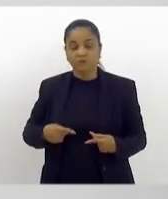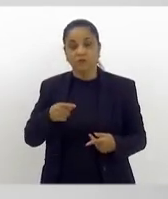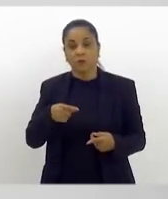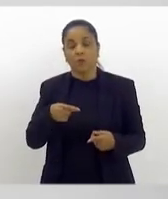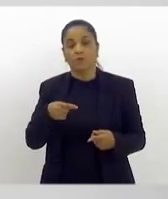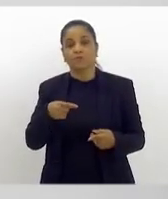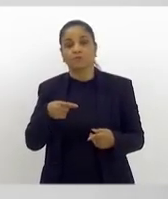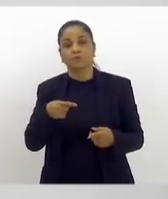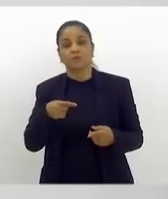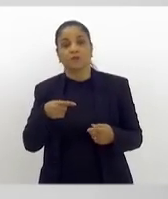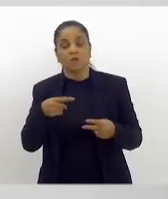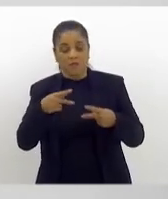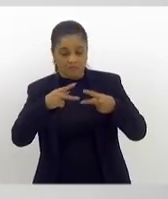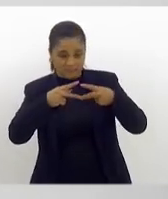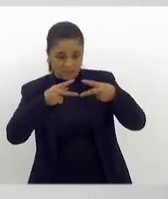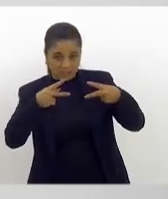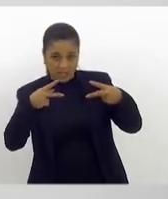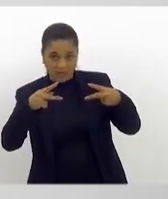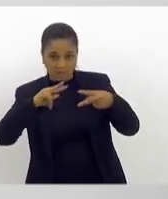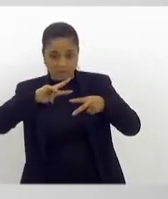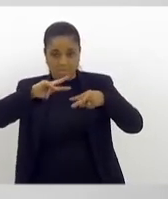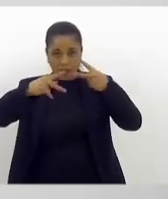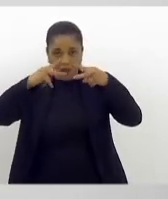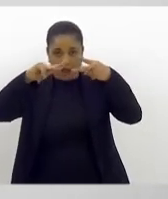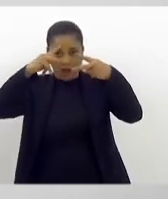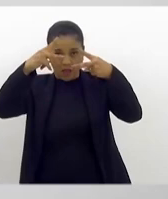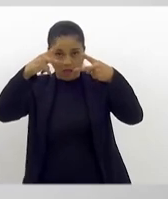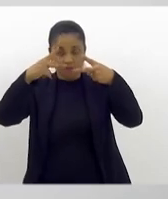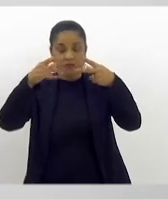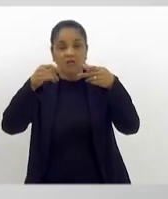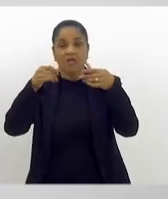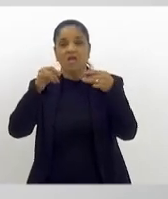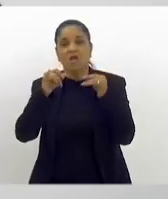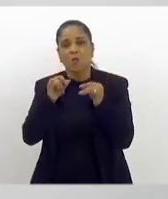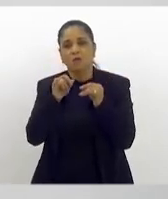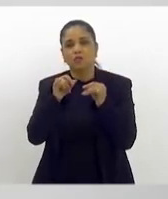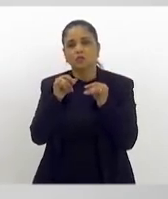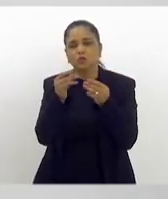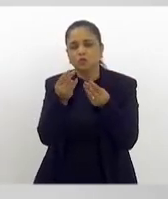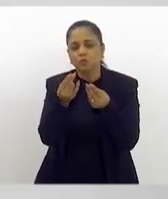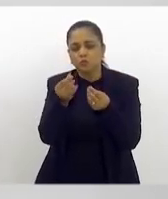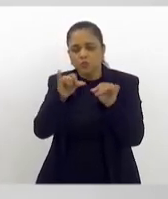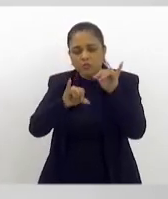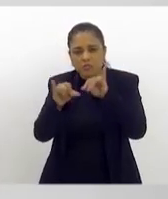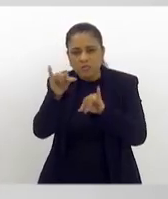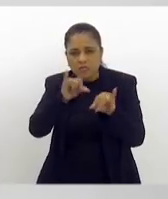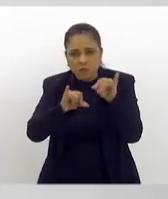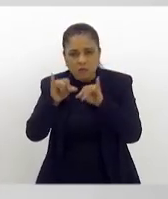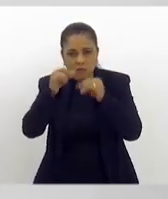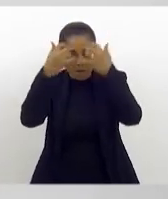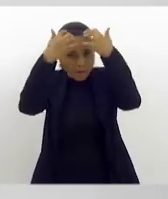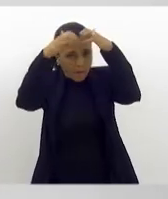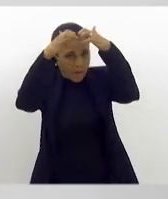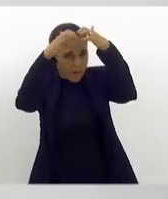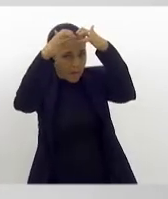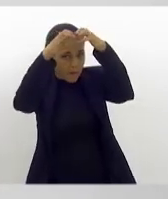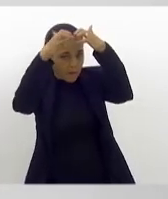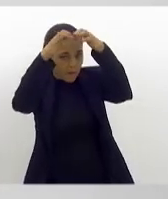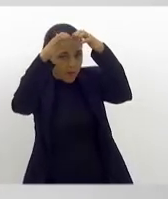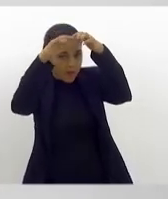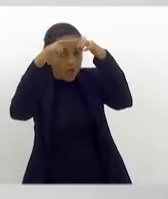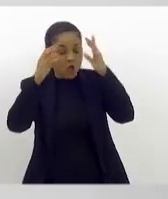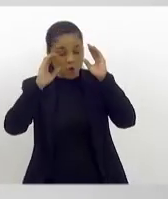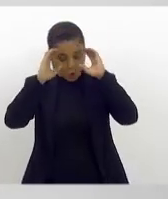de sinapse, esse excesso de substância química liberada, pode trazer alguns comportamentos